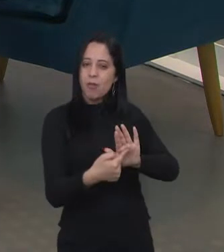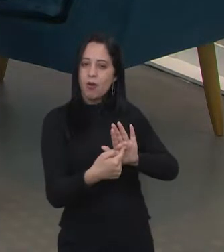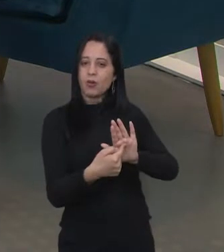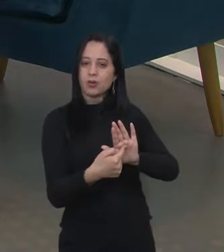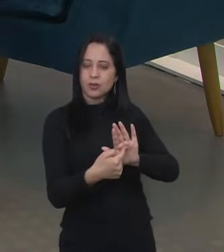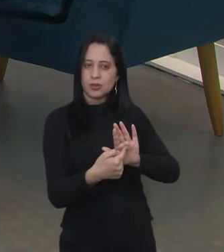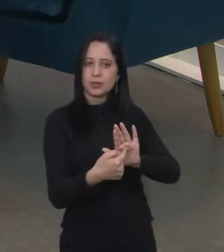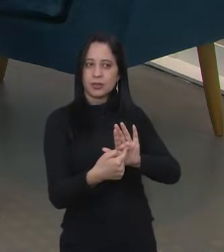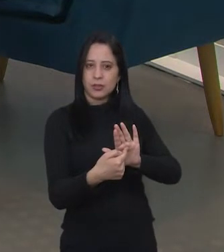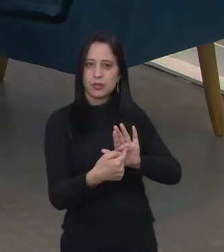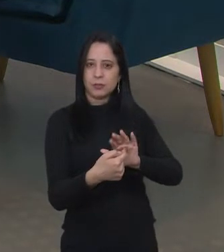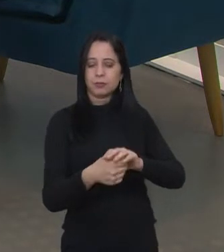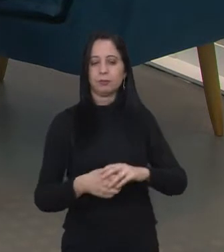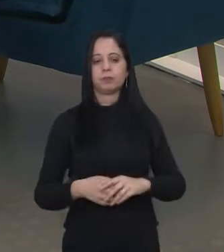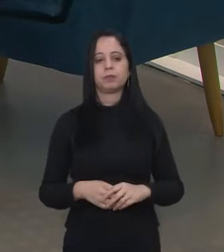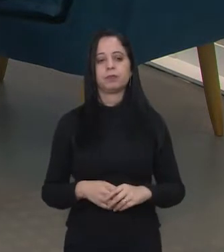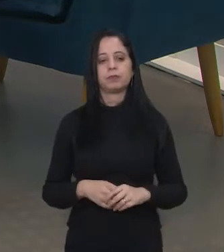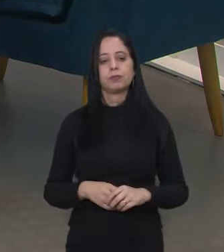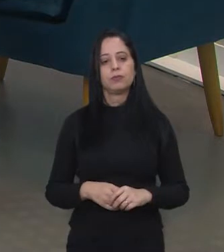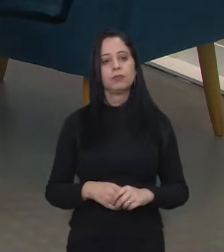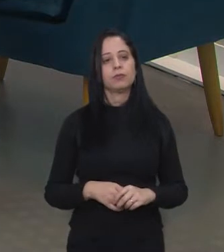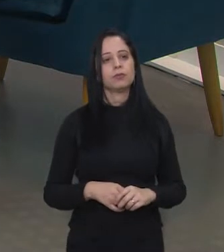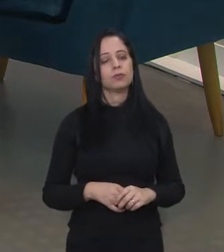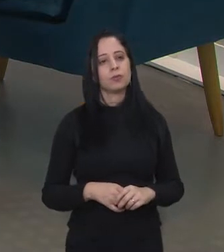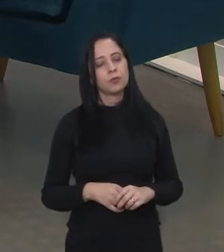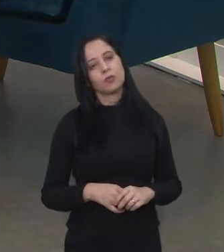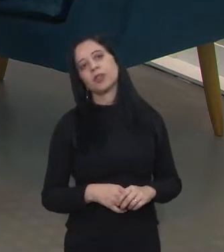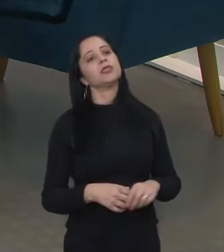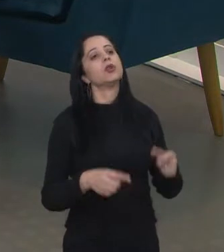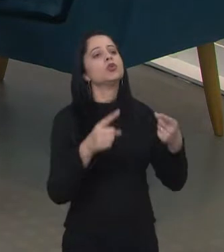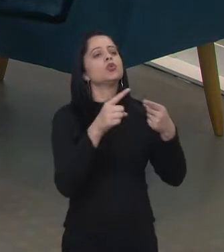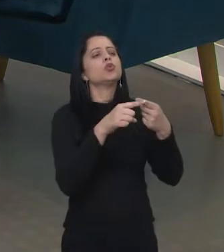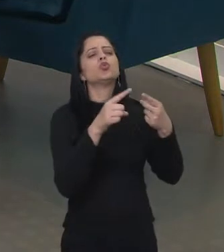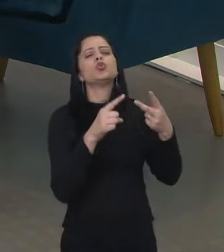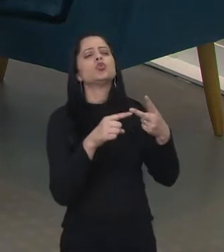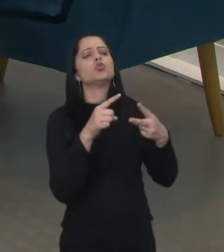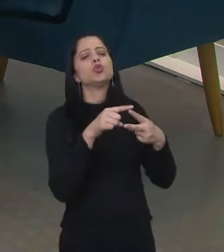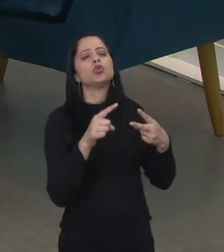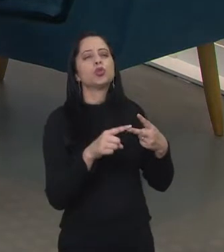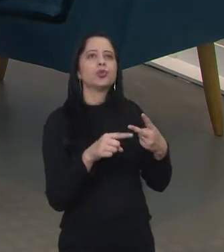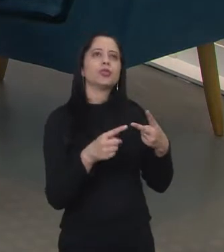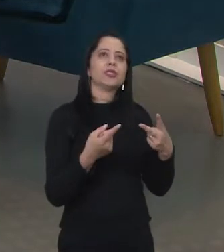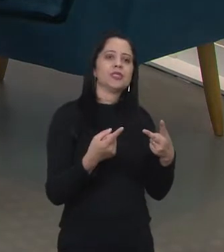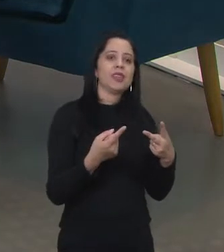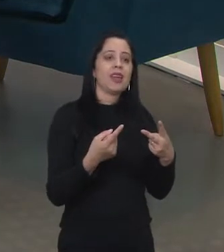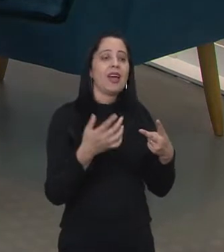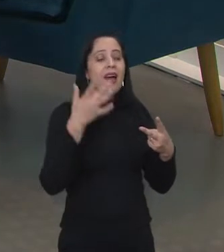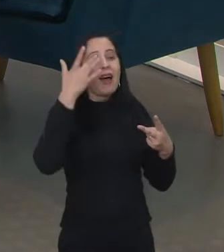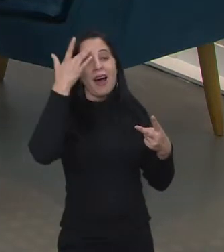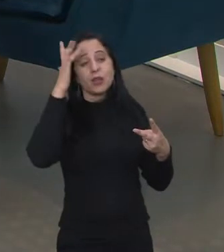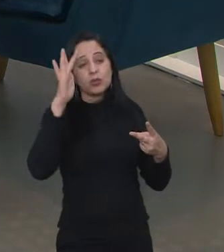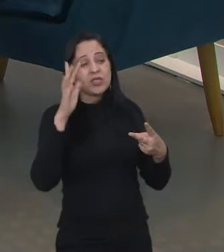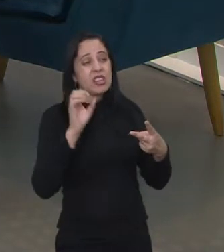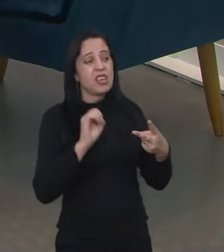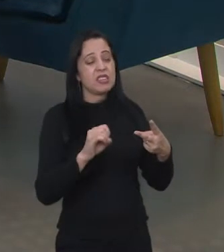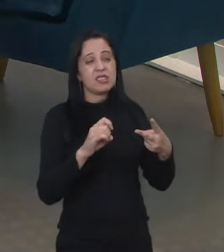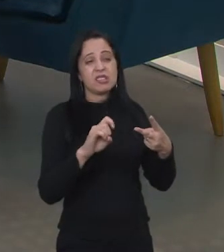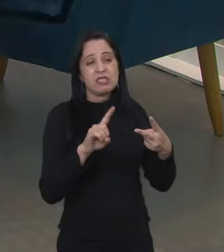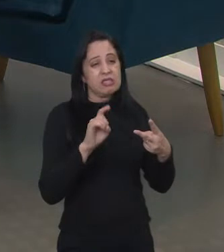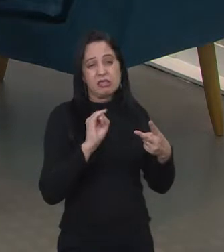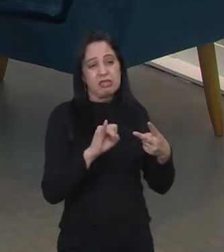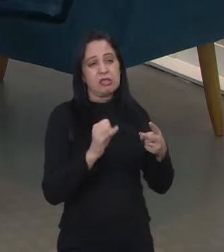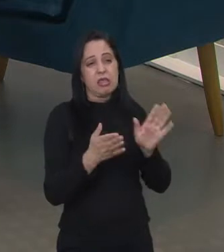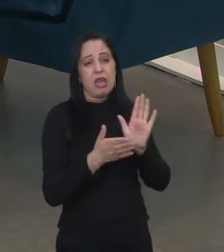projeto ou se ela vai vingar no mercado? São duas coisas, né? É bem difícil saber se ela vai vingar do mercado,